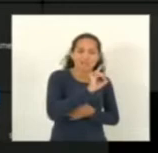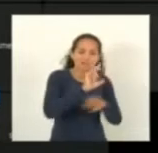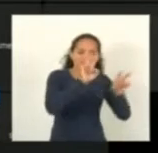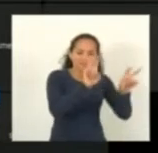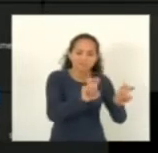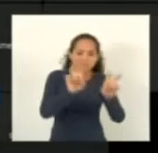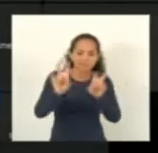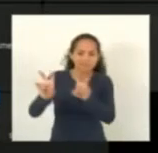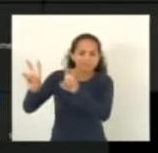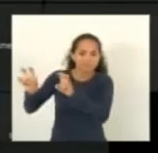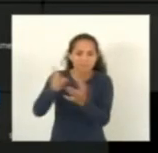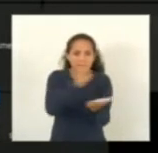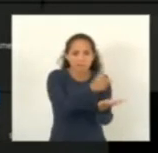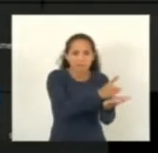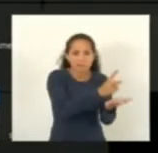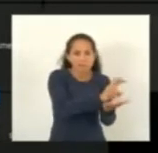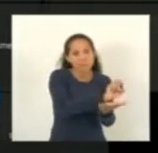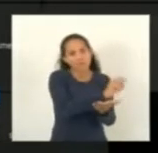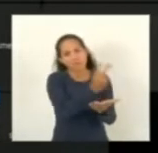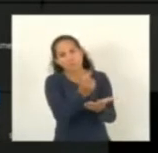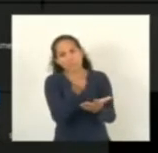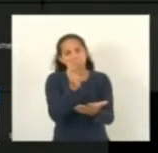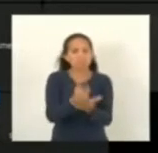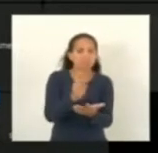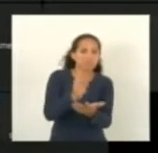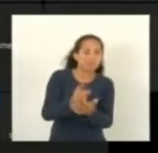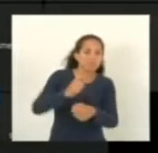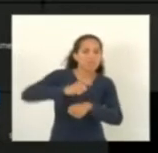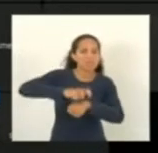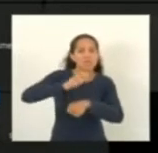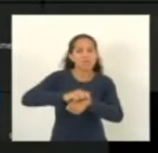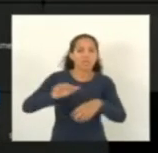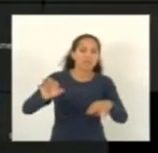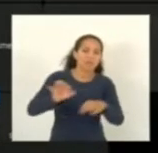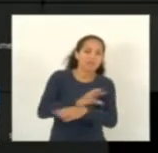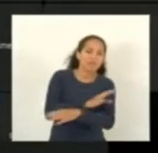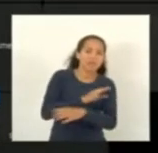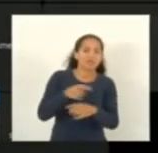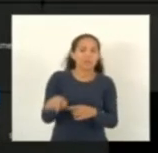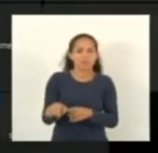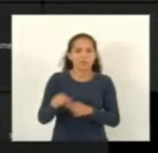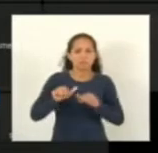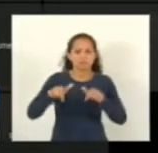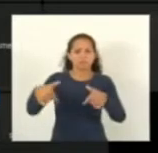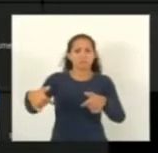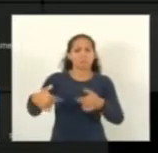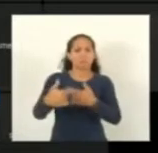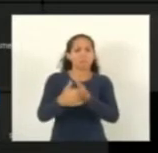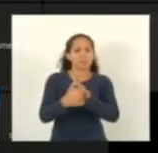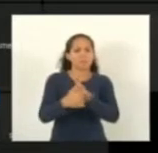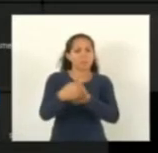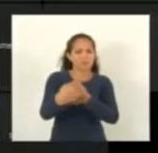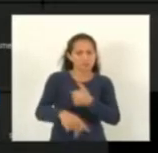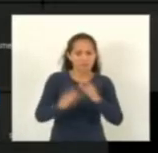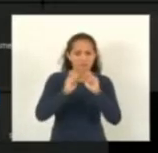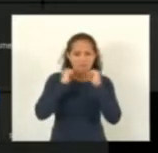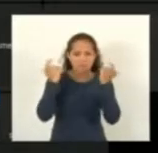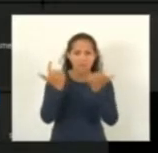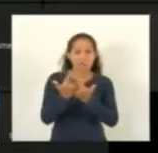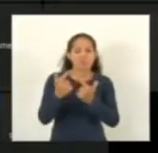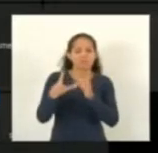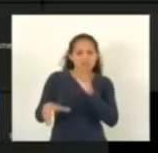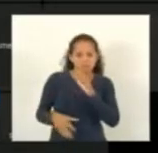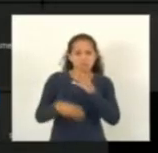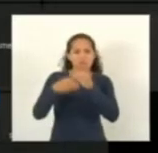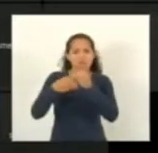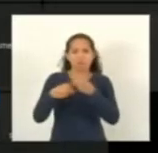permanentes temporárias exercendo o papel de legisladores ativos essa casa tem contribuído muito